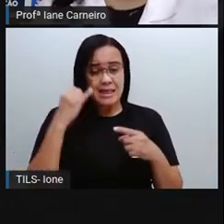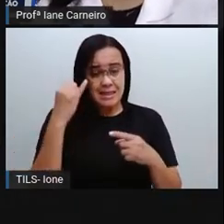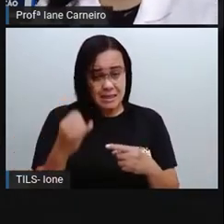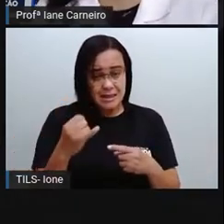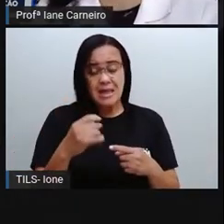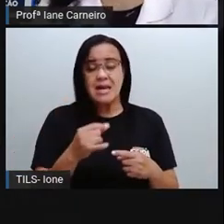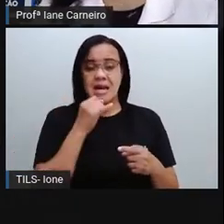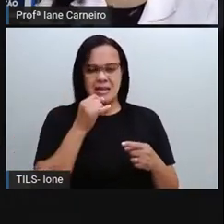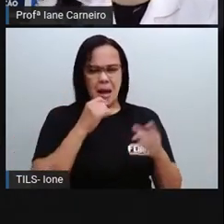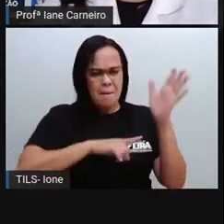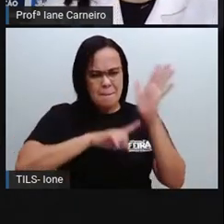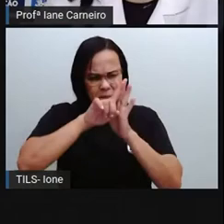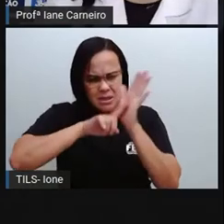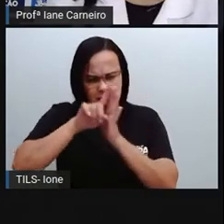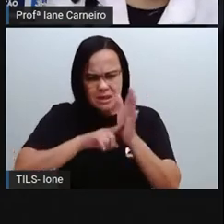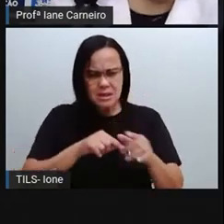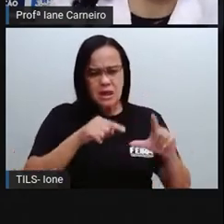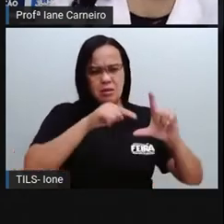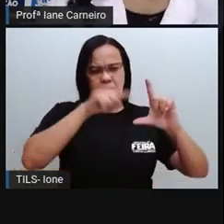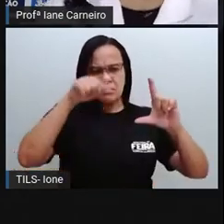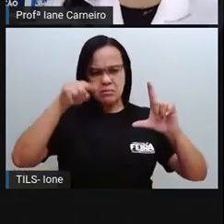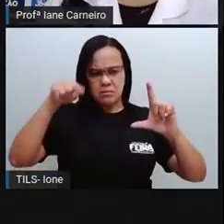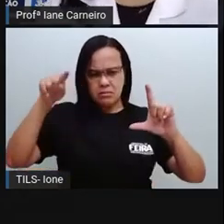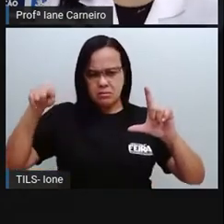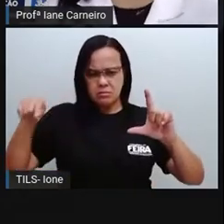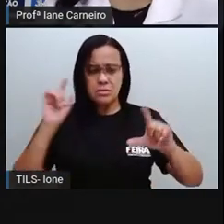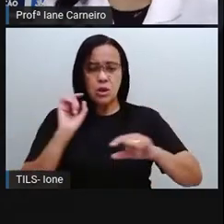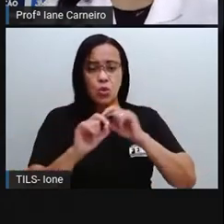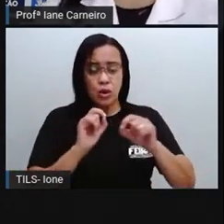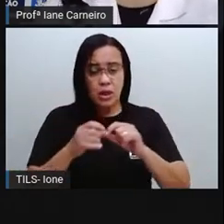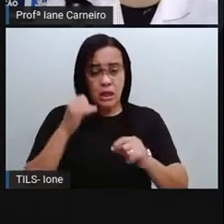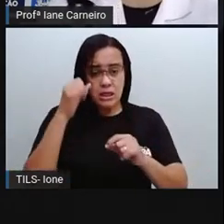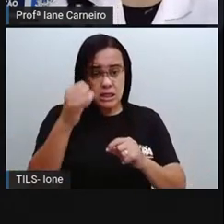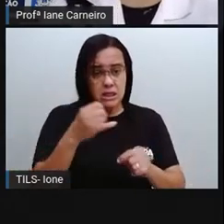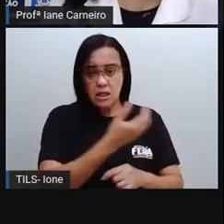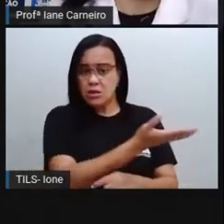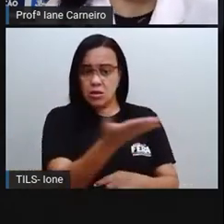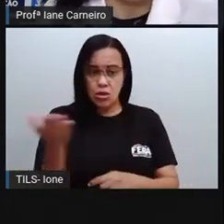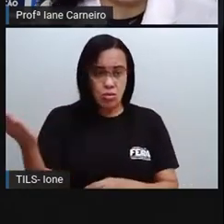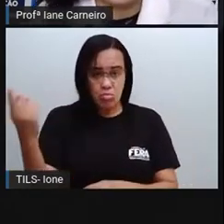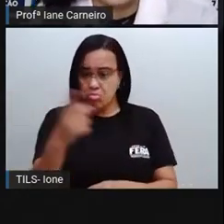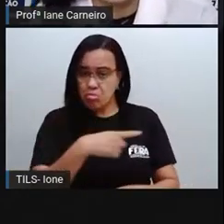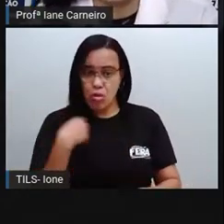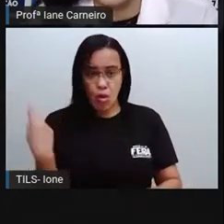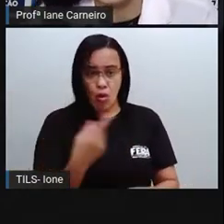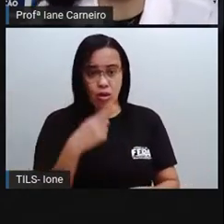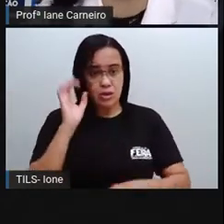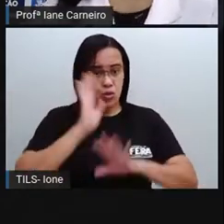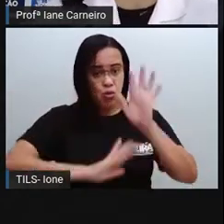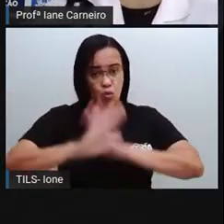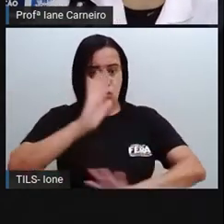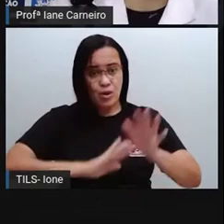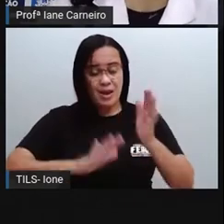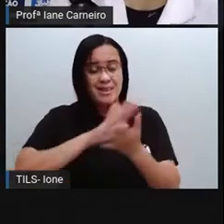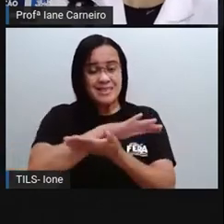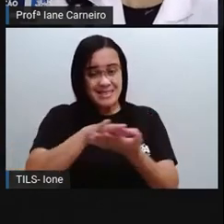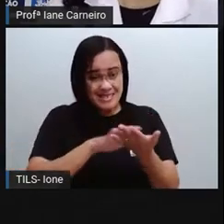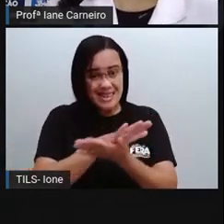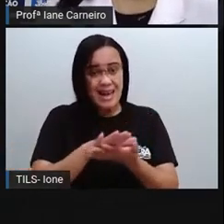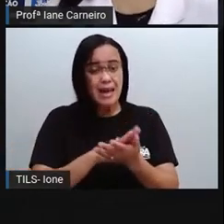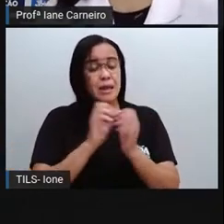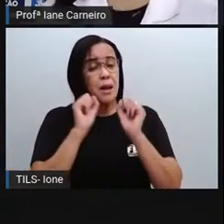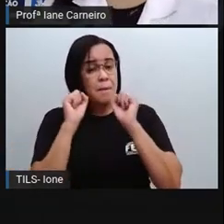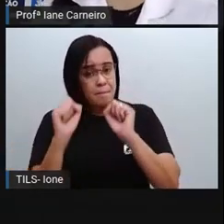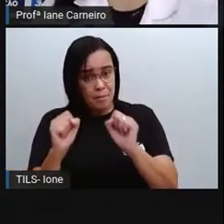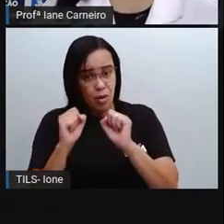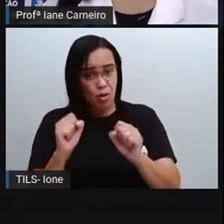ser que daqui para 2050 muitos peixes deixem de existir, então a gente tem que ter muito